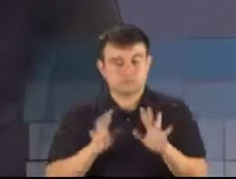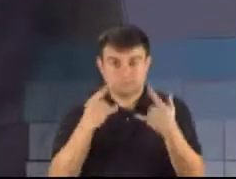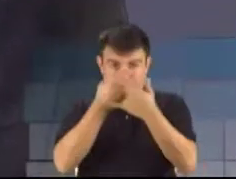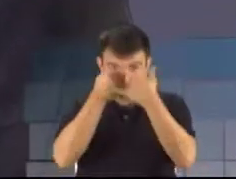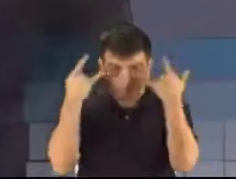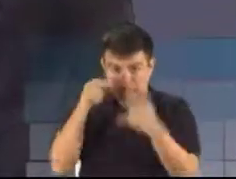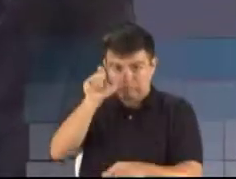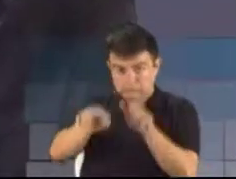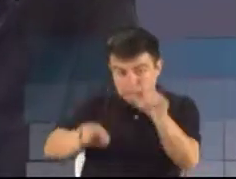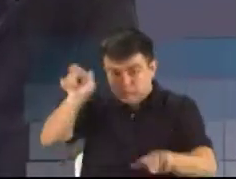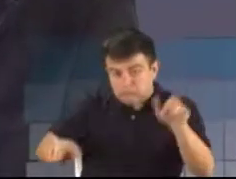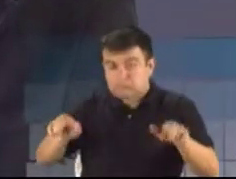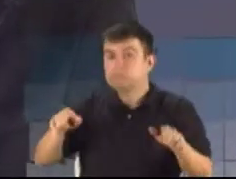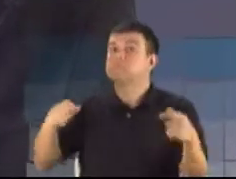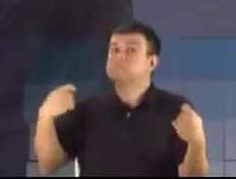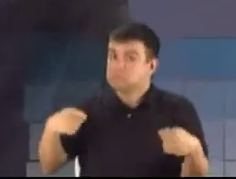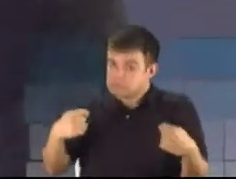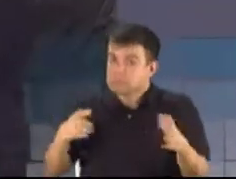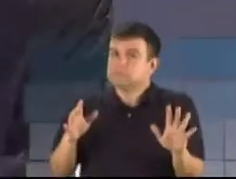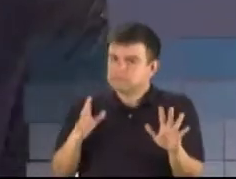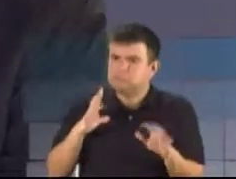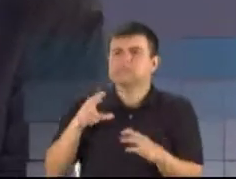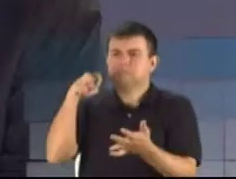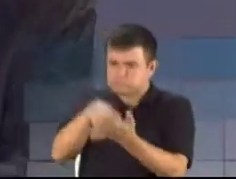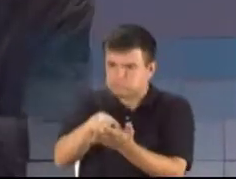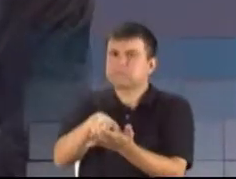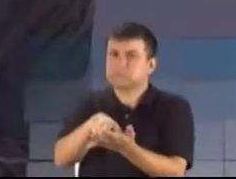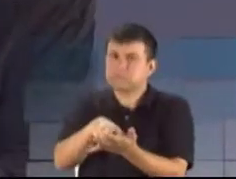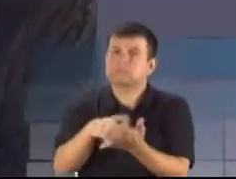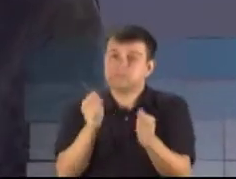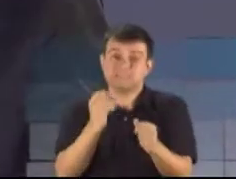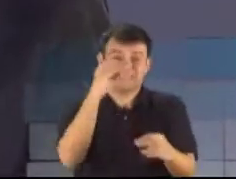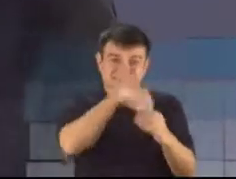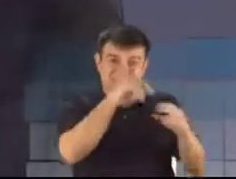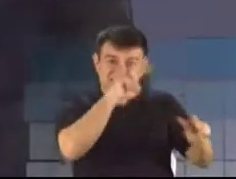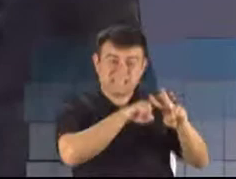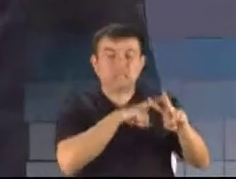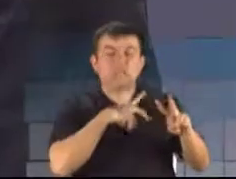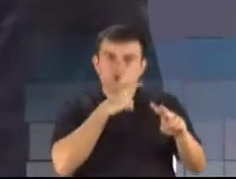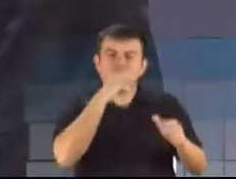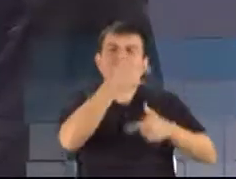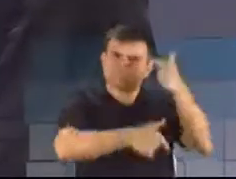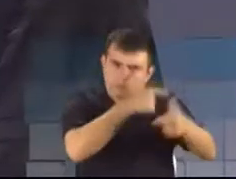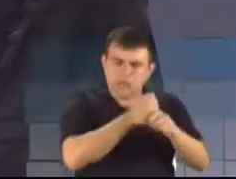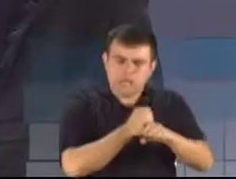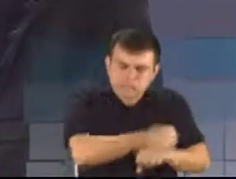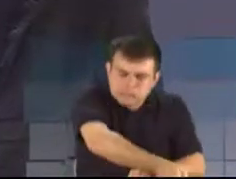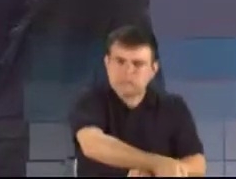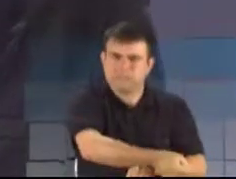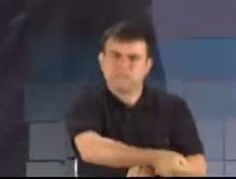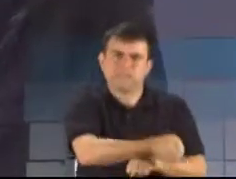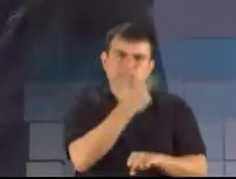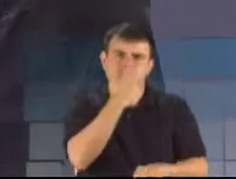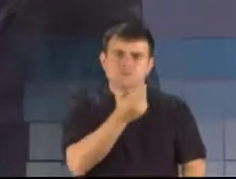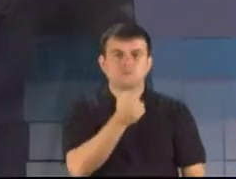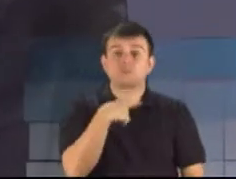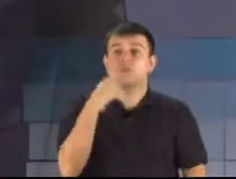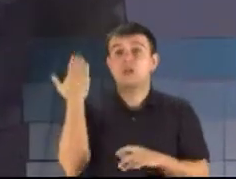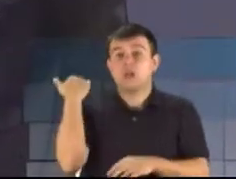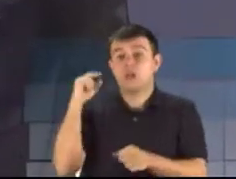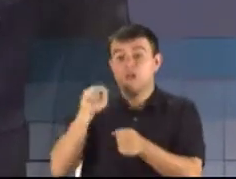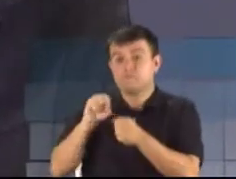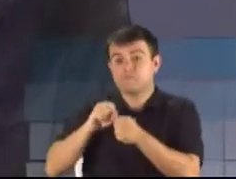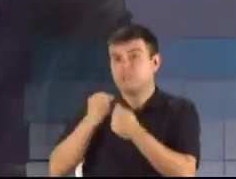nosso presídio tem que ter recuperação. Tem que fazer eles trabalhar, servir a sociedade, devolver à sociedade aquilo que ele cometeu